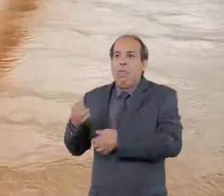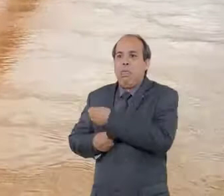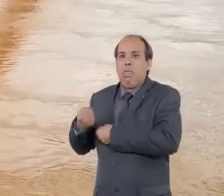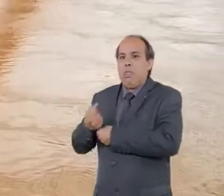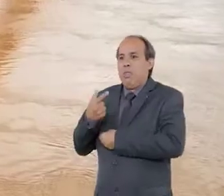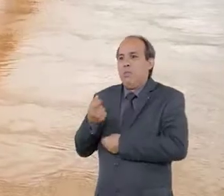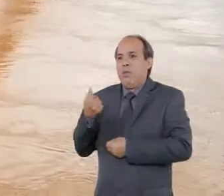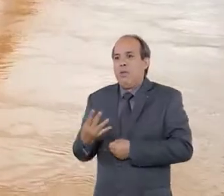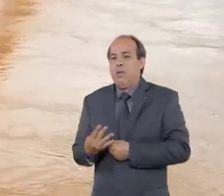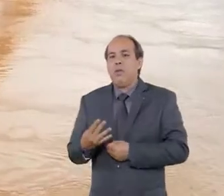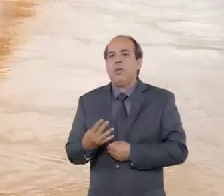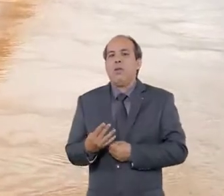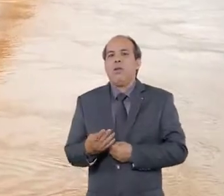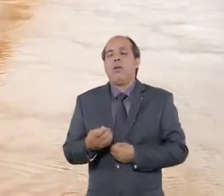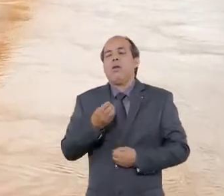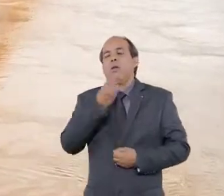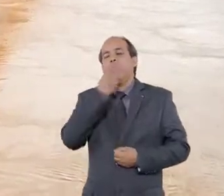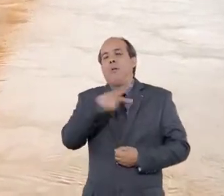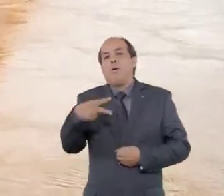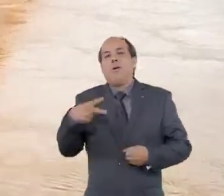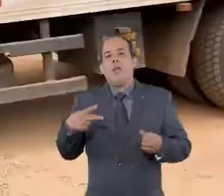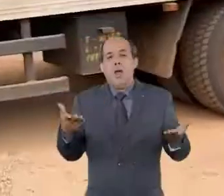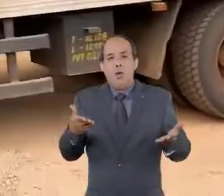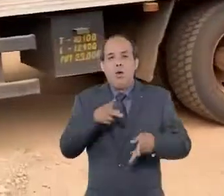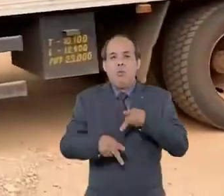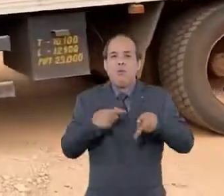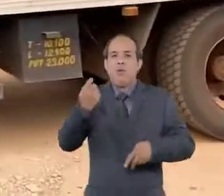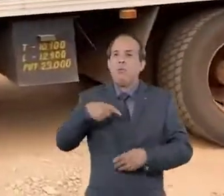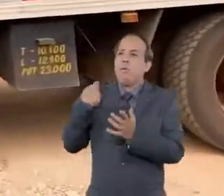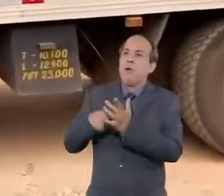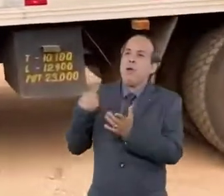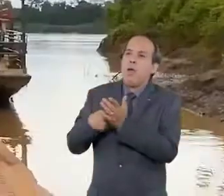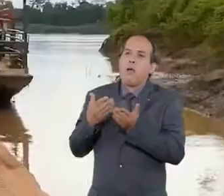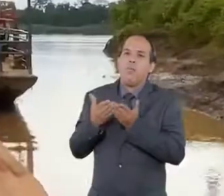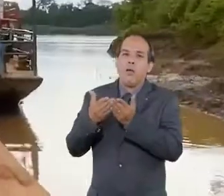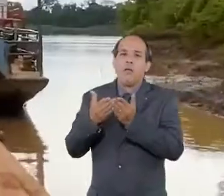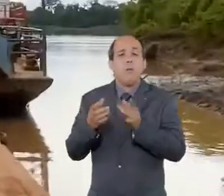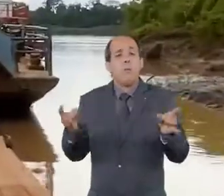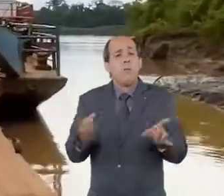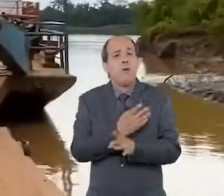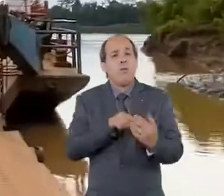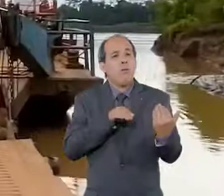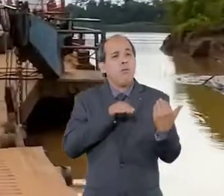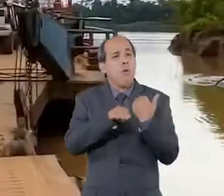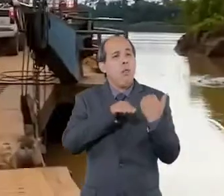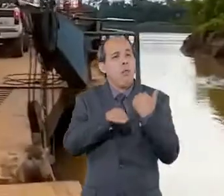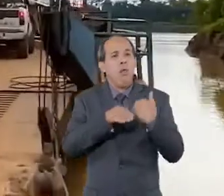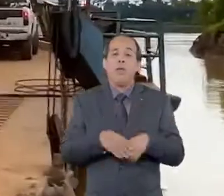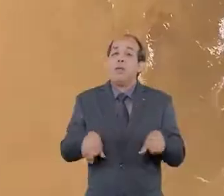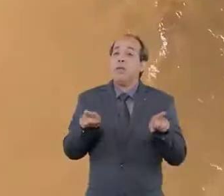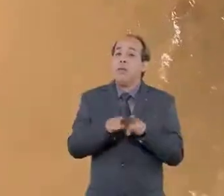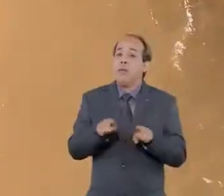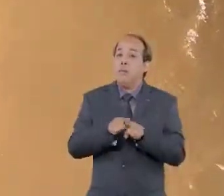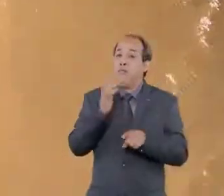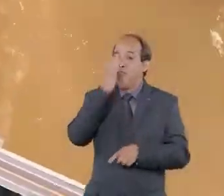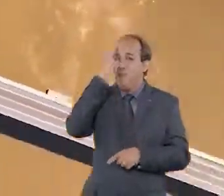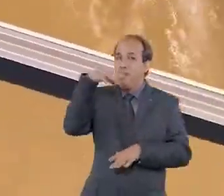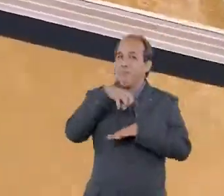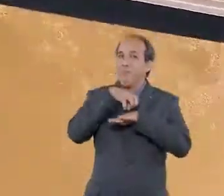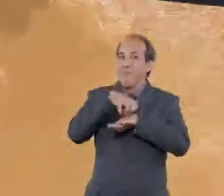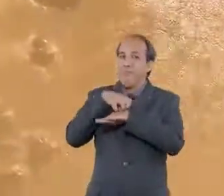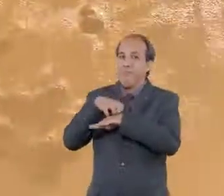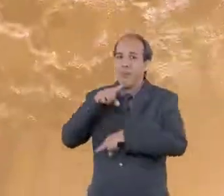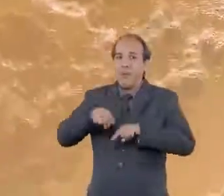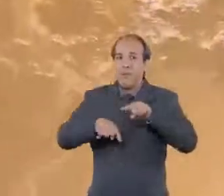2014. Ela foi boca e só para o nosso povo, que agora não precisa mais gastar dinheiro com as balsas. Isso sem falar na